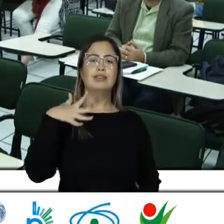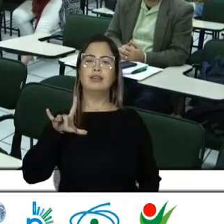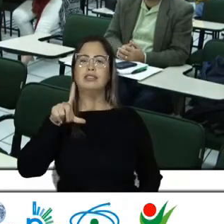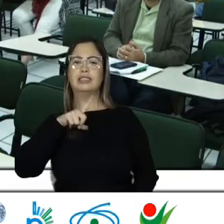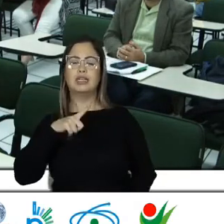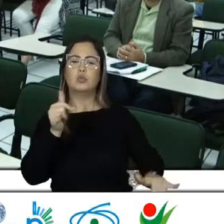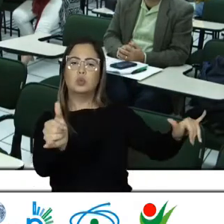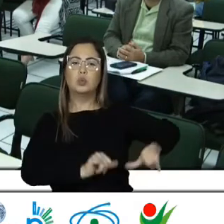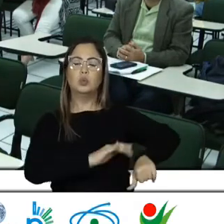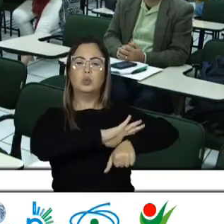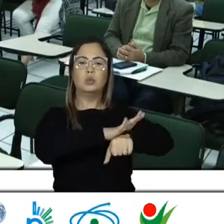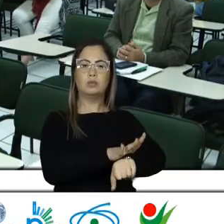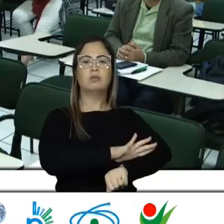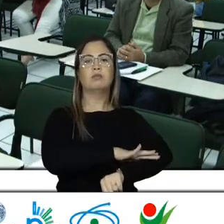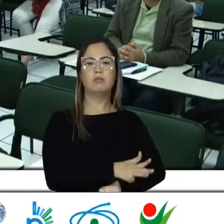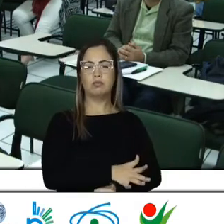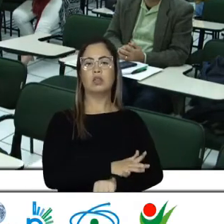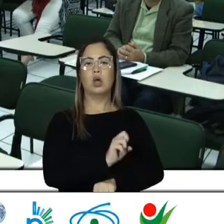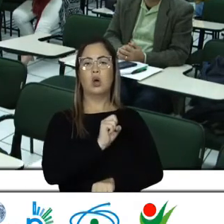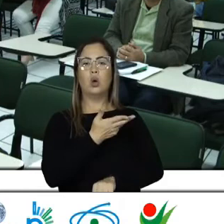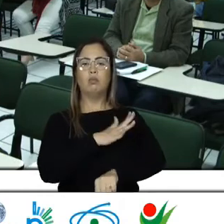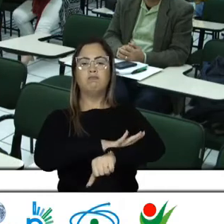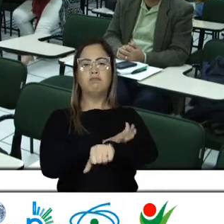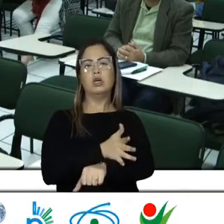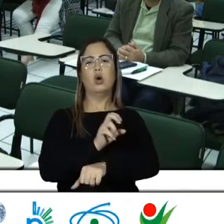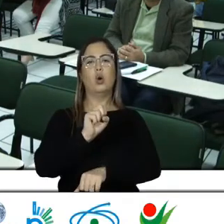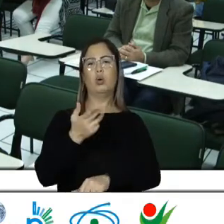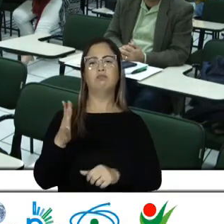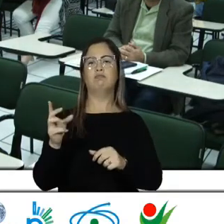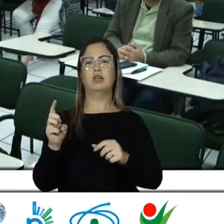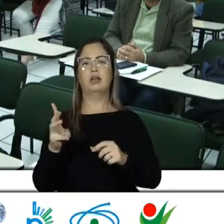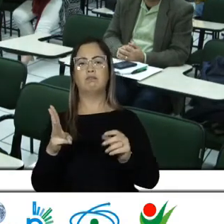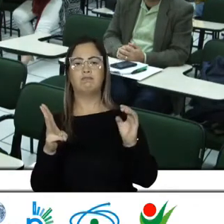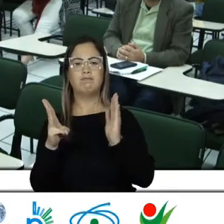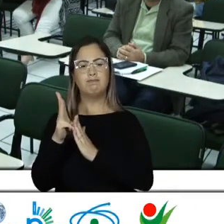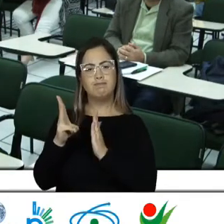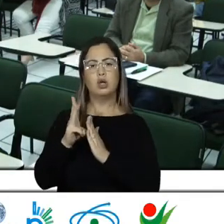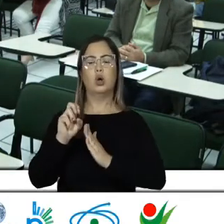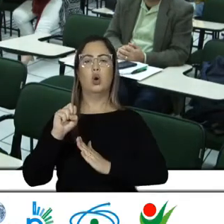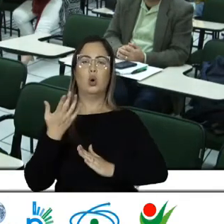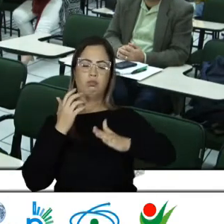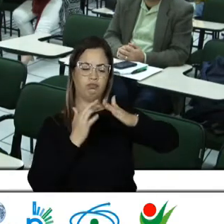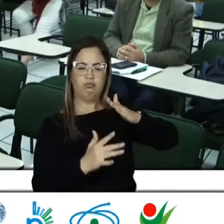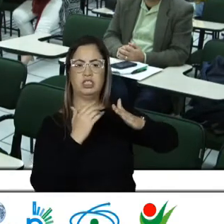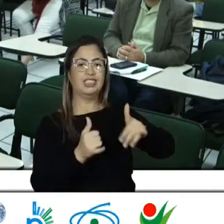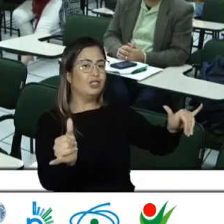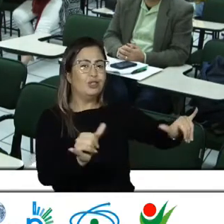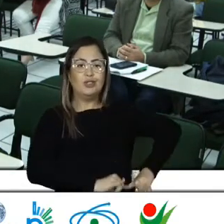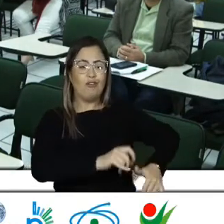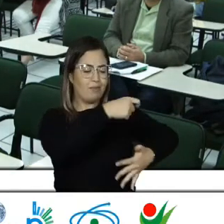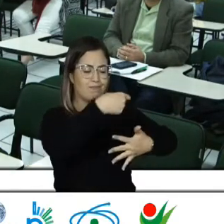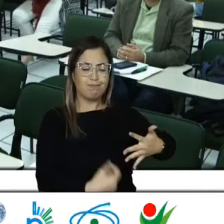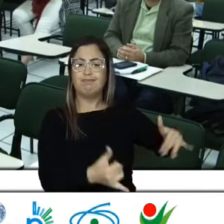Com uma vivência racista Se é para um indígena Se é para um migrante Para todo mundo Então